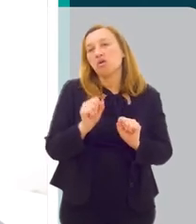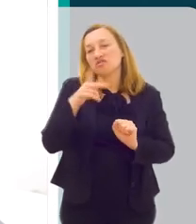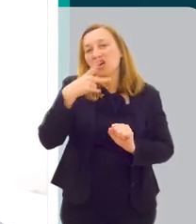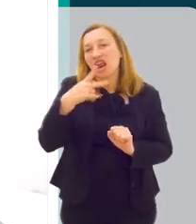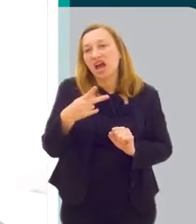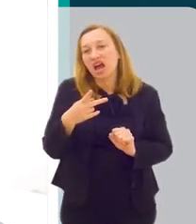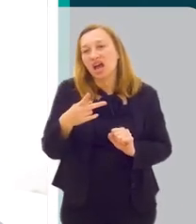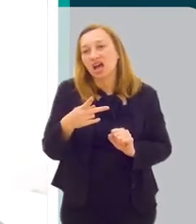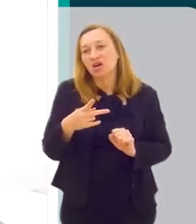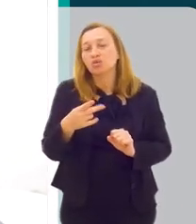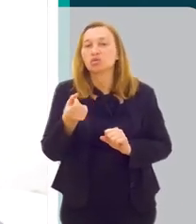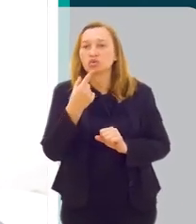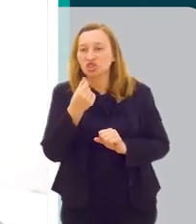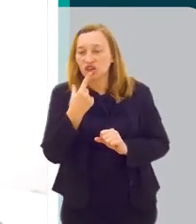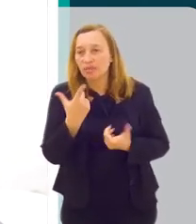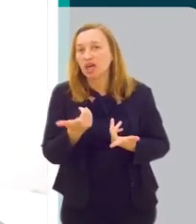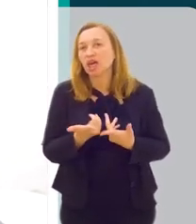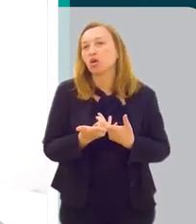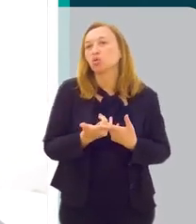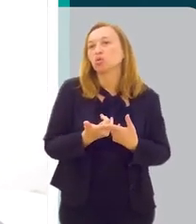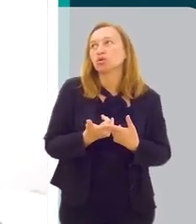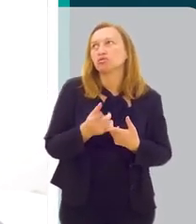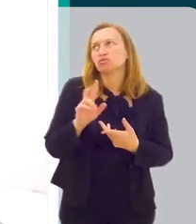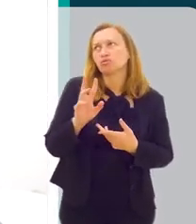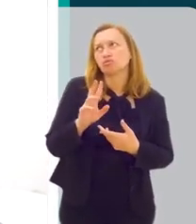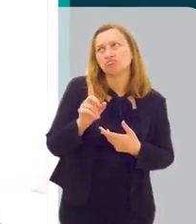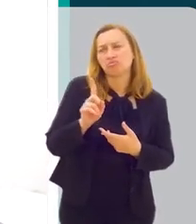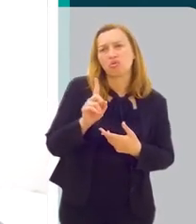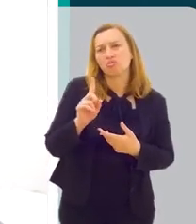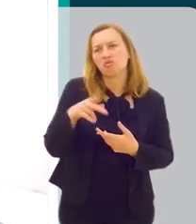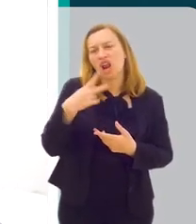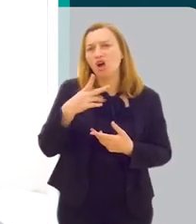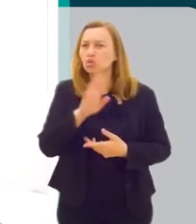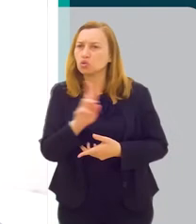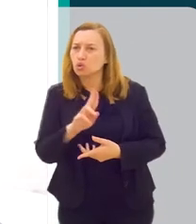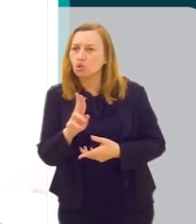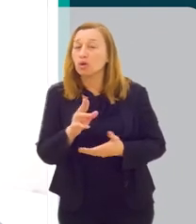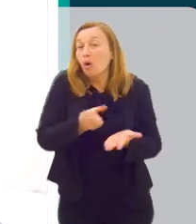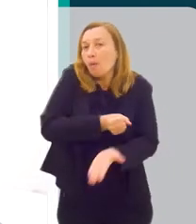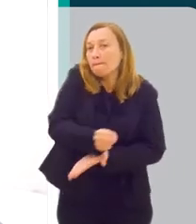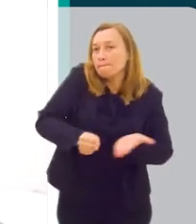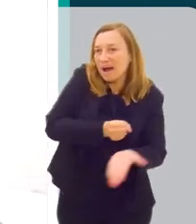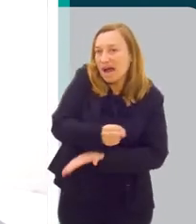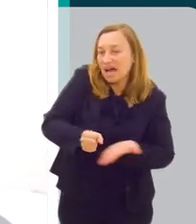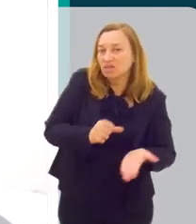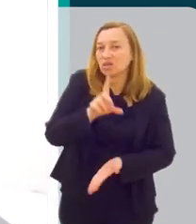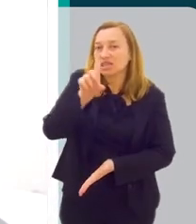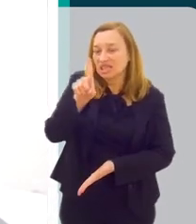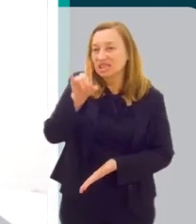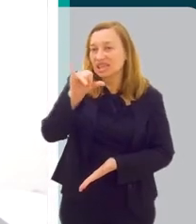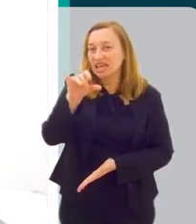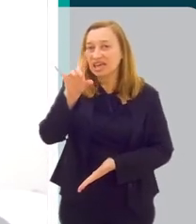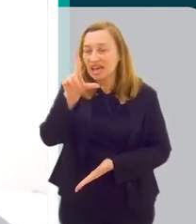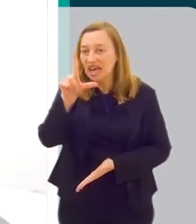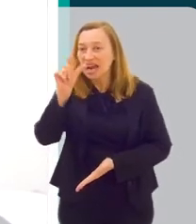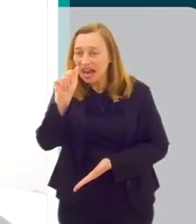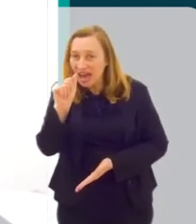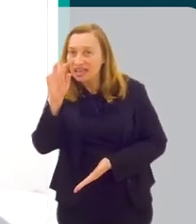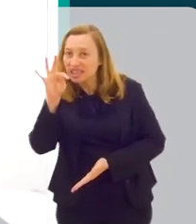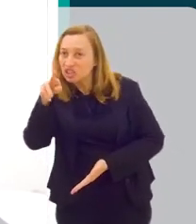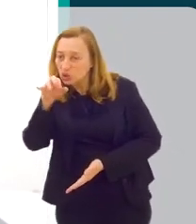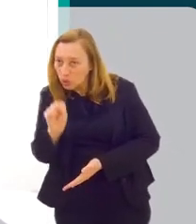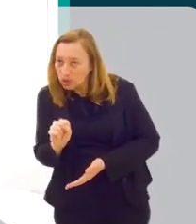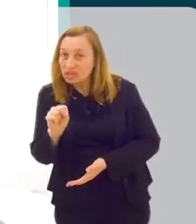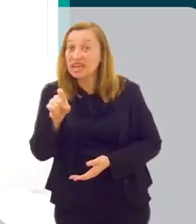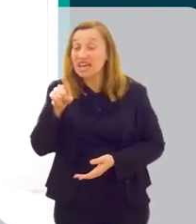A gente pode falar sobre os medicamentos, né? Não vou trazer o nome, mas são os ditos vasodilatadores.